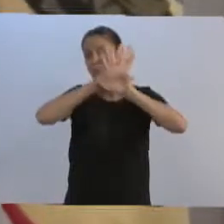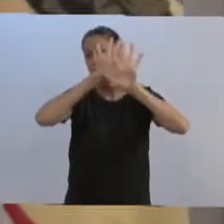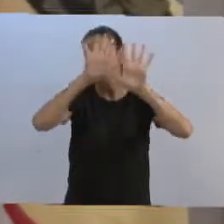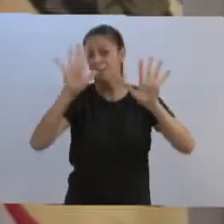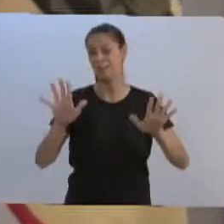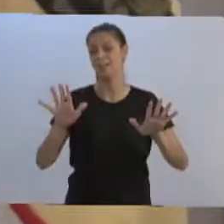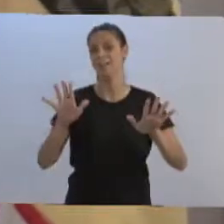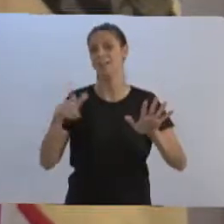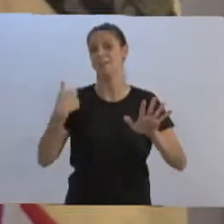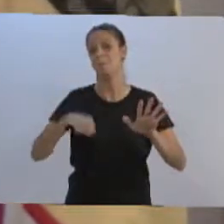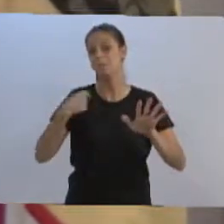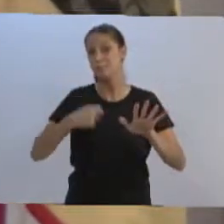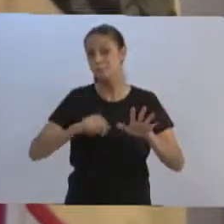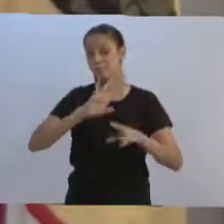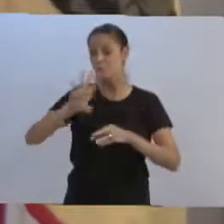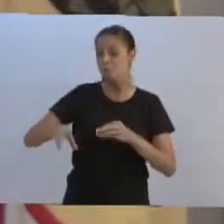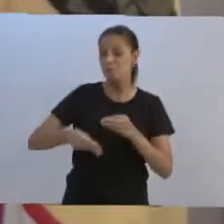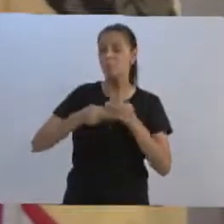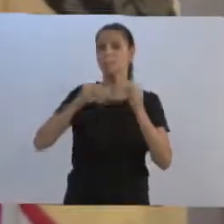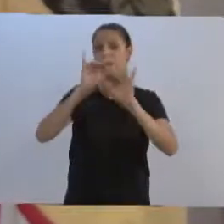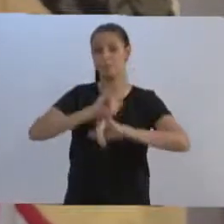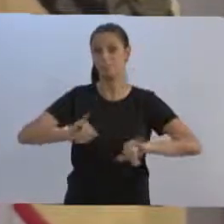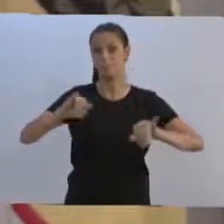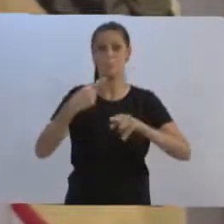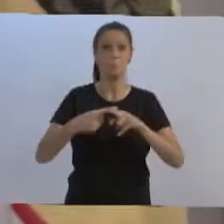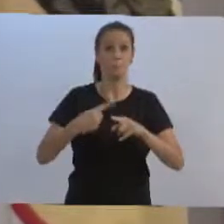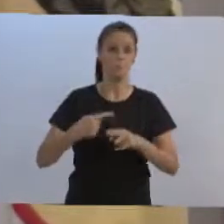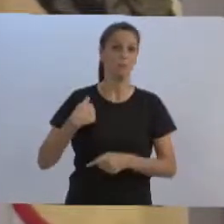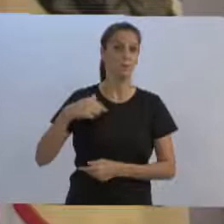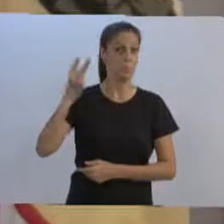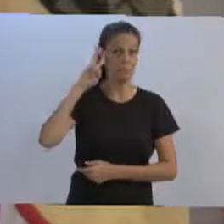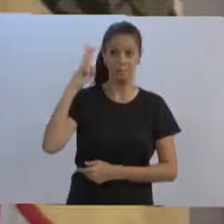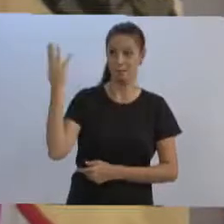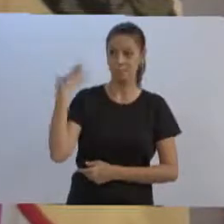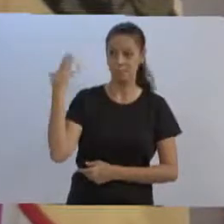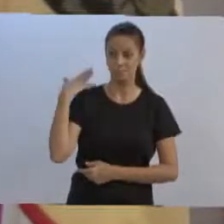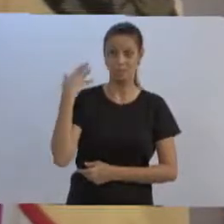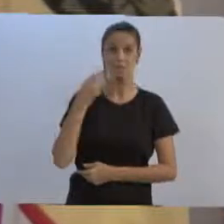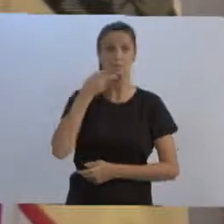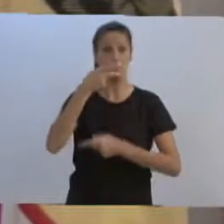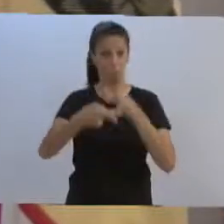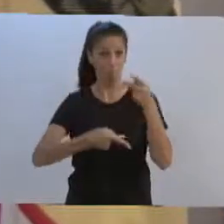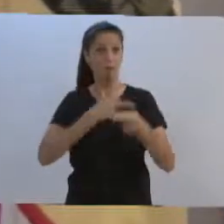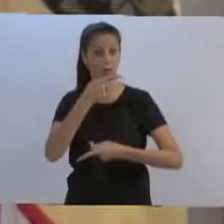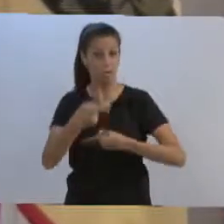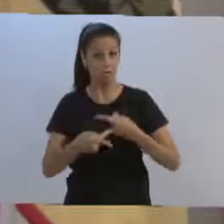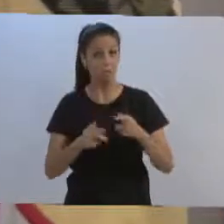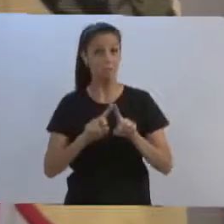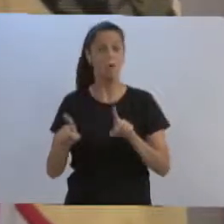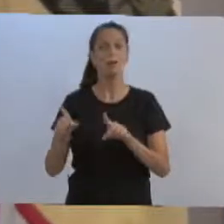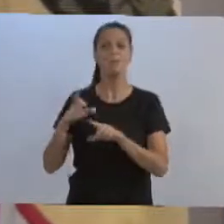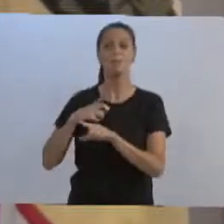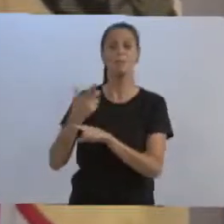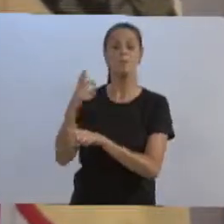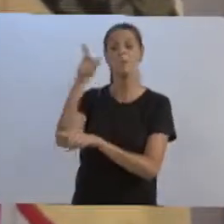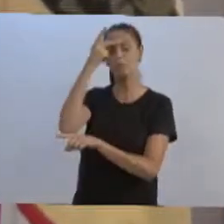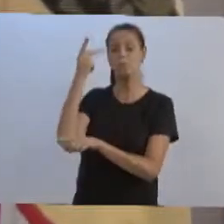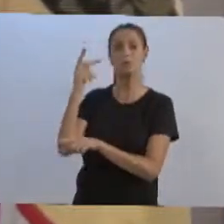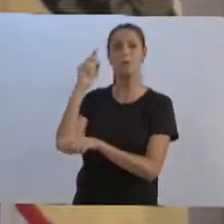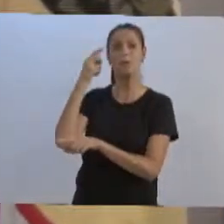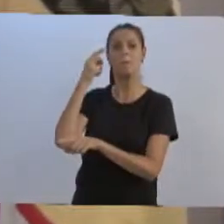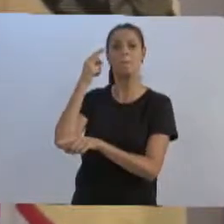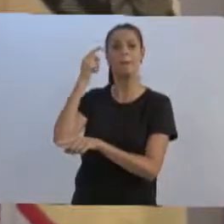informações sobre as minhas palavras na última sessão, que foram objeto de distorção e de